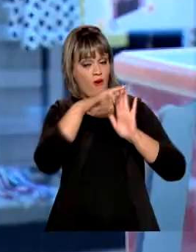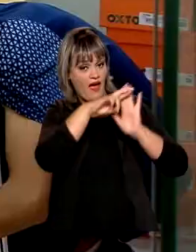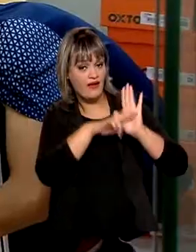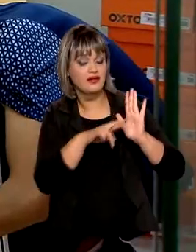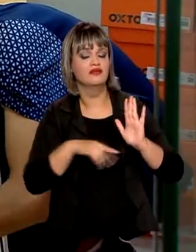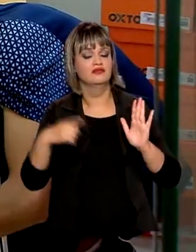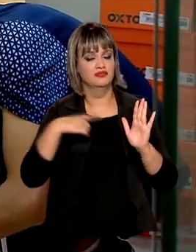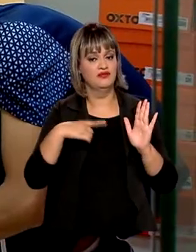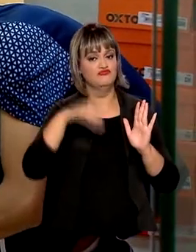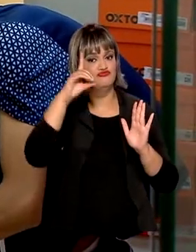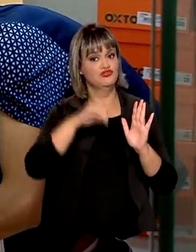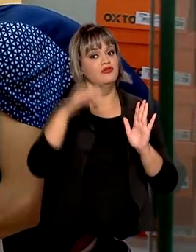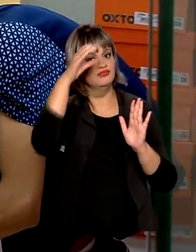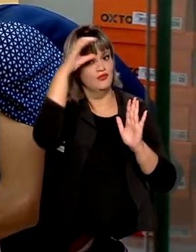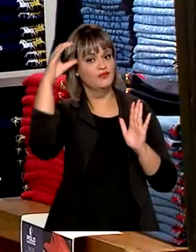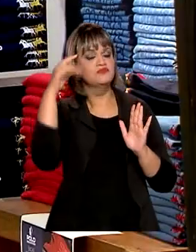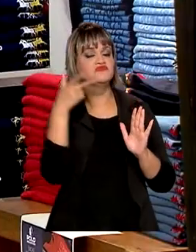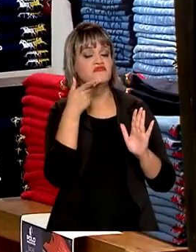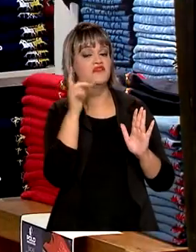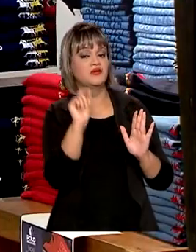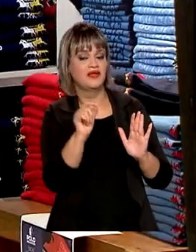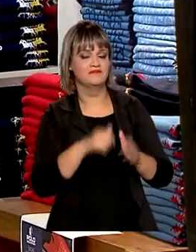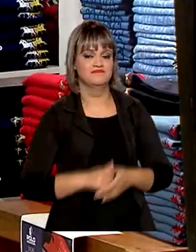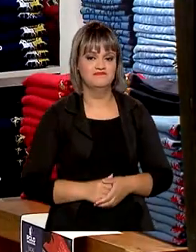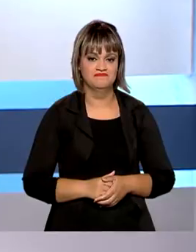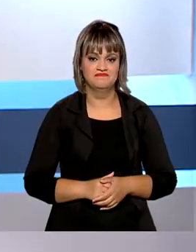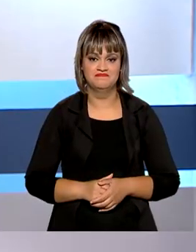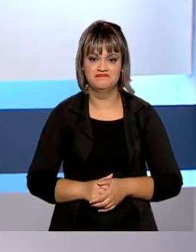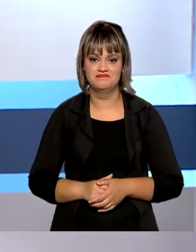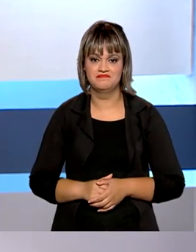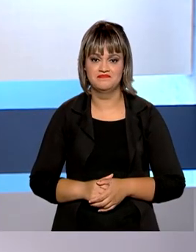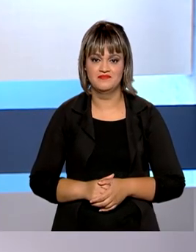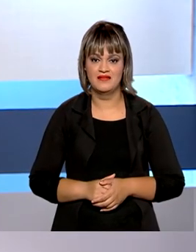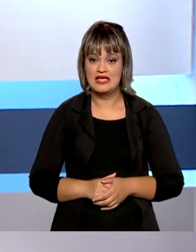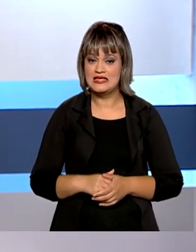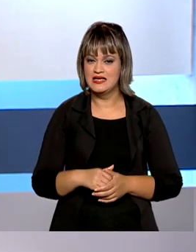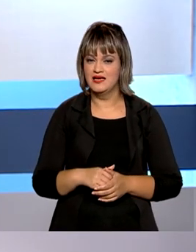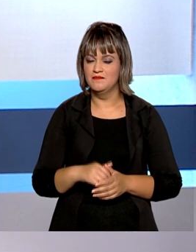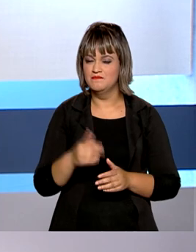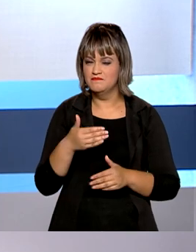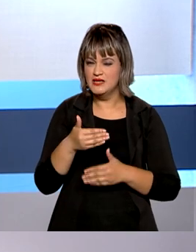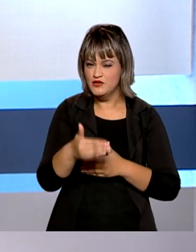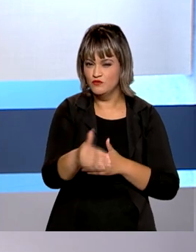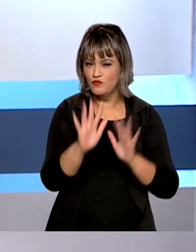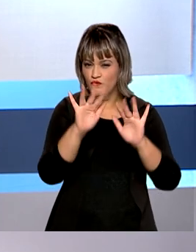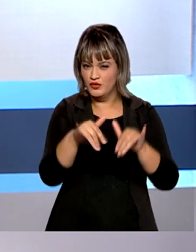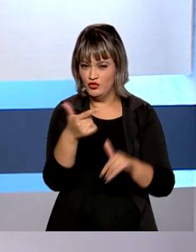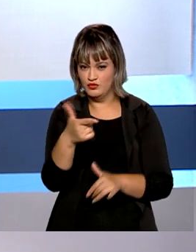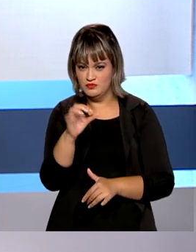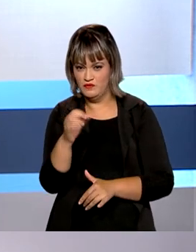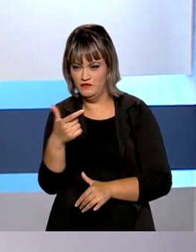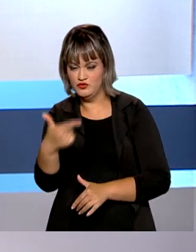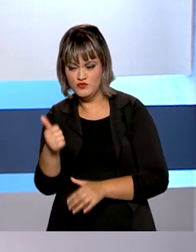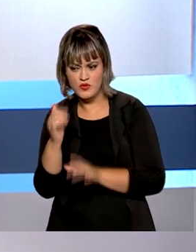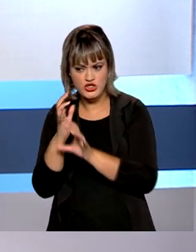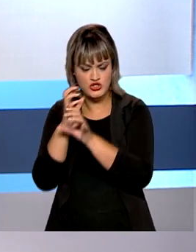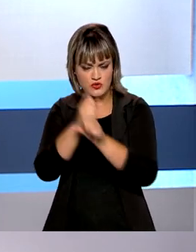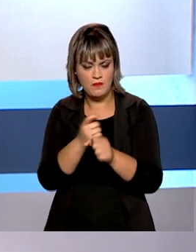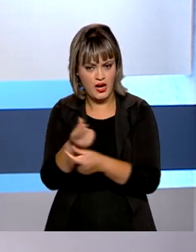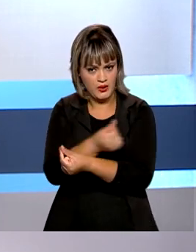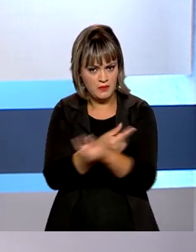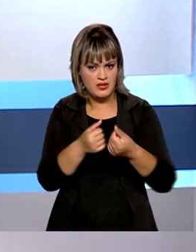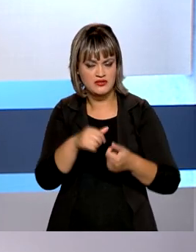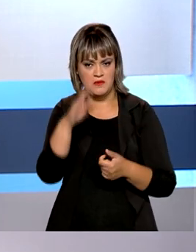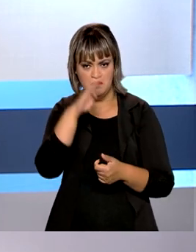preciso ficar de olho no Código de Defesa do Consumidor. Próximo à virada do ano, saldo da balança comercial